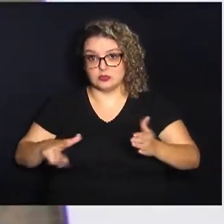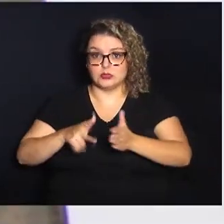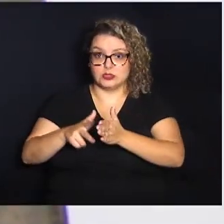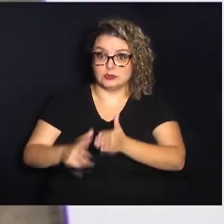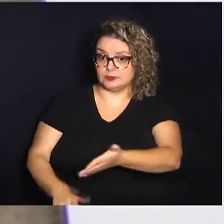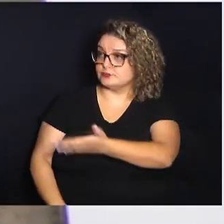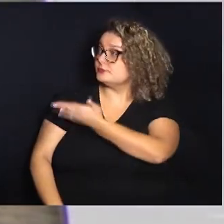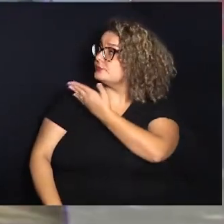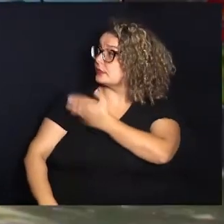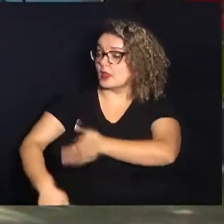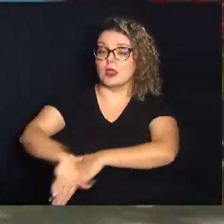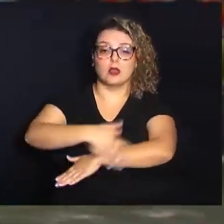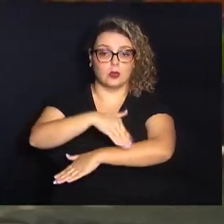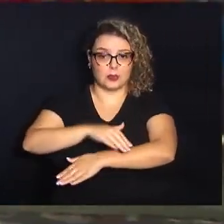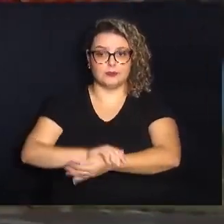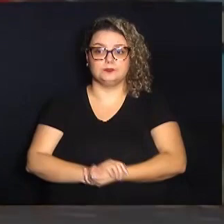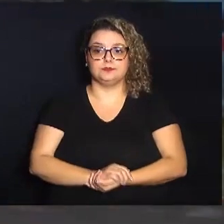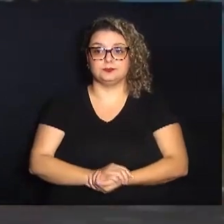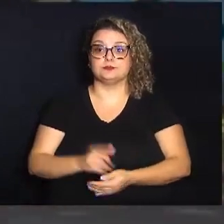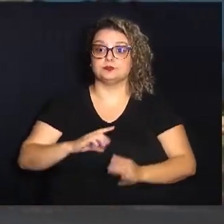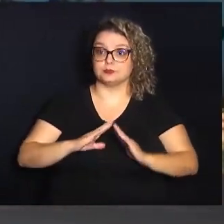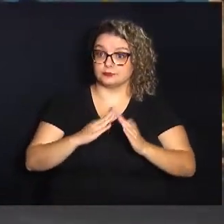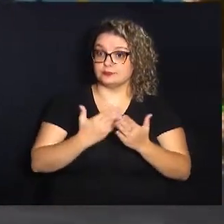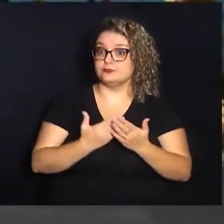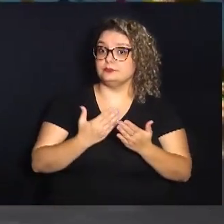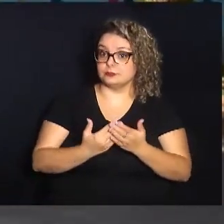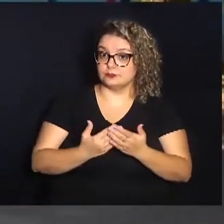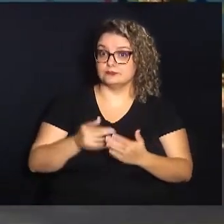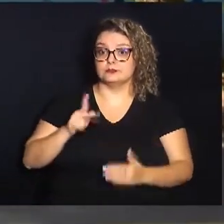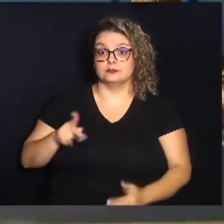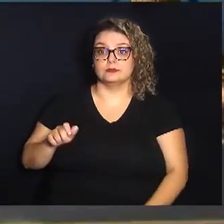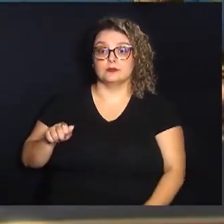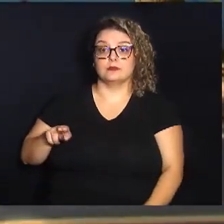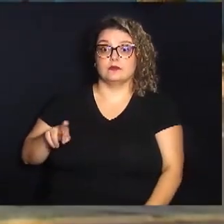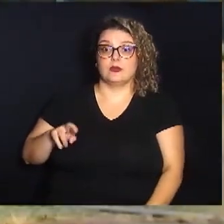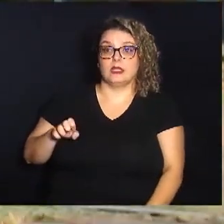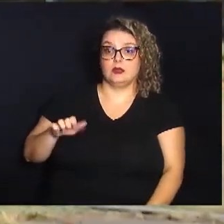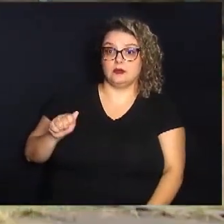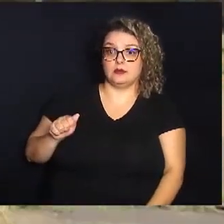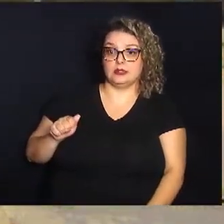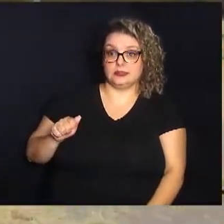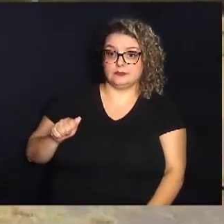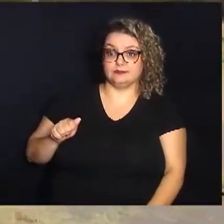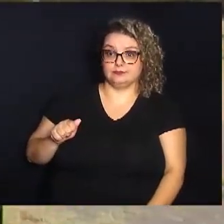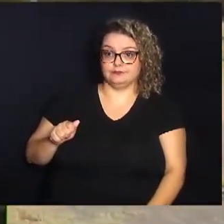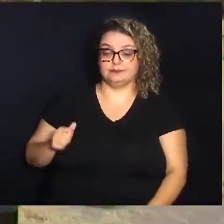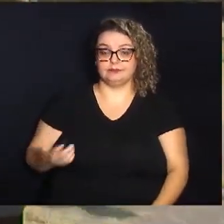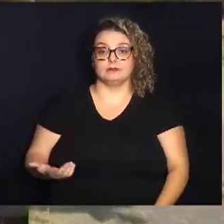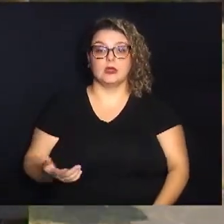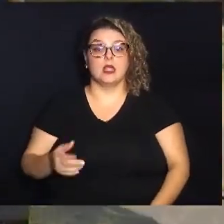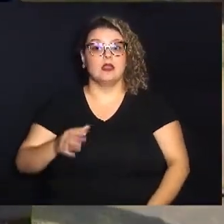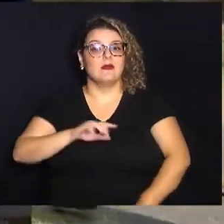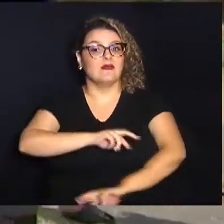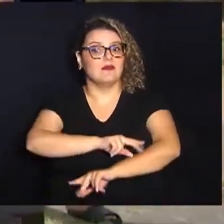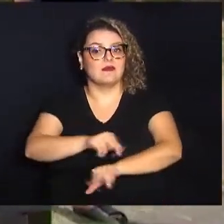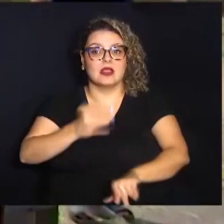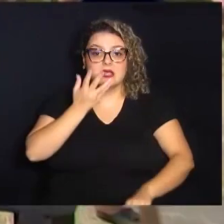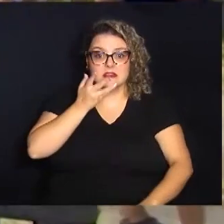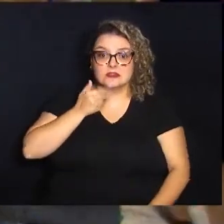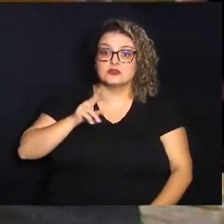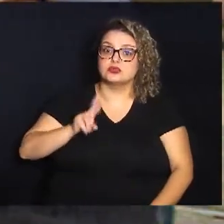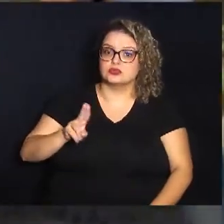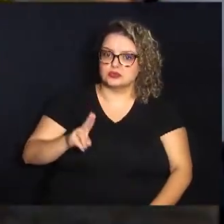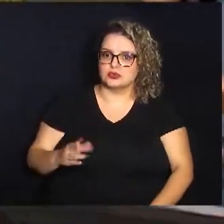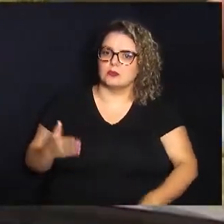Vicente da Fonseca Ferrão, tem a escola professora Aureanunciação Américo, onde muitas crianças usam o caminho para